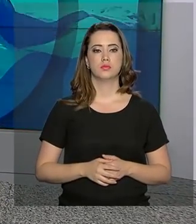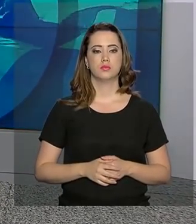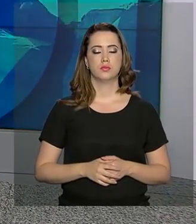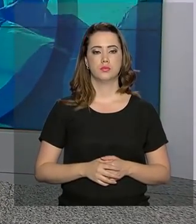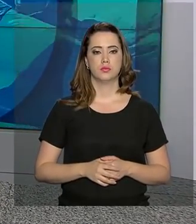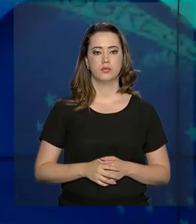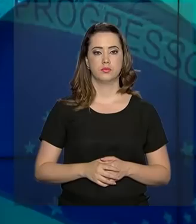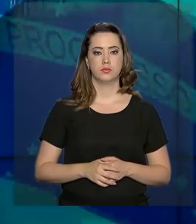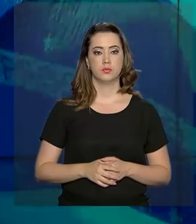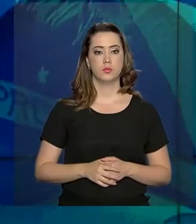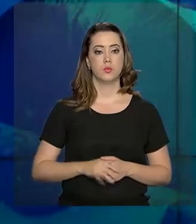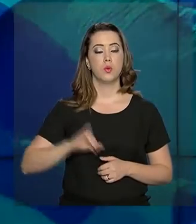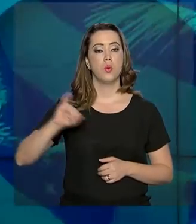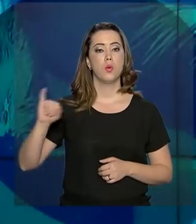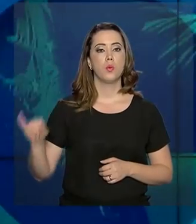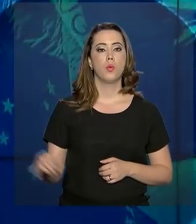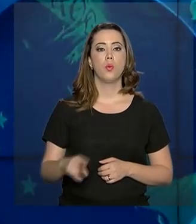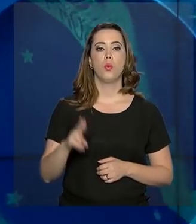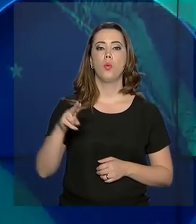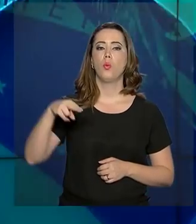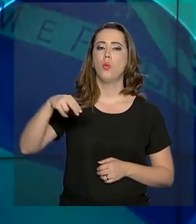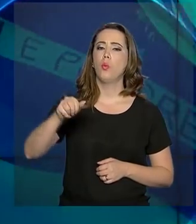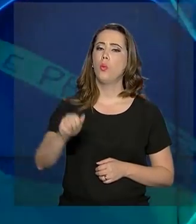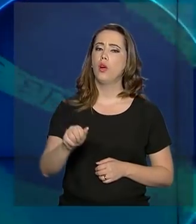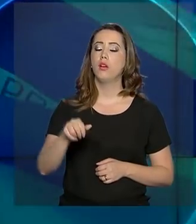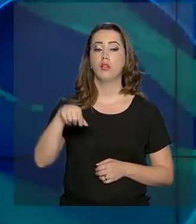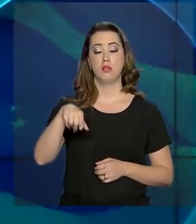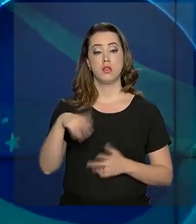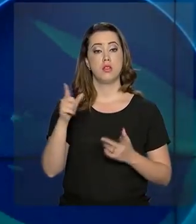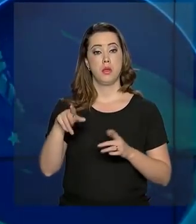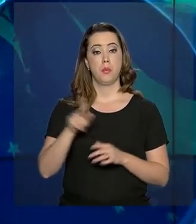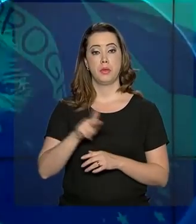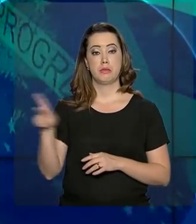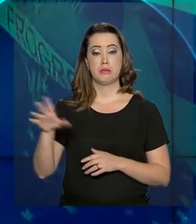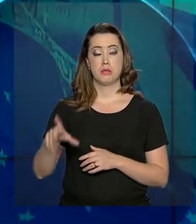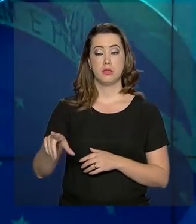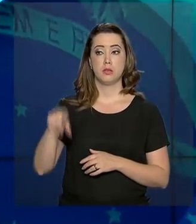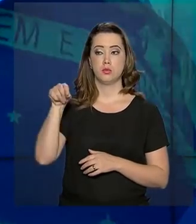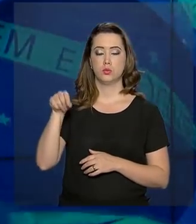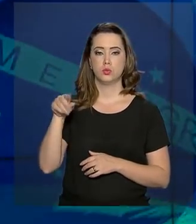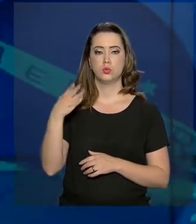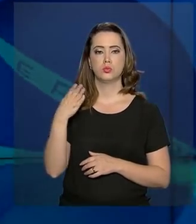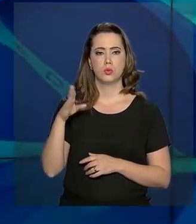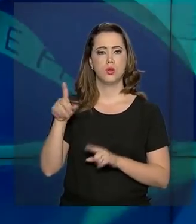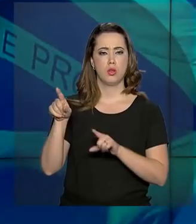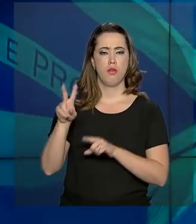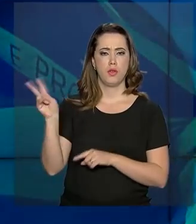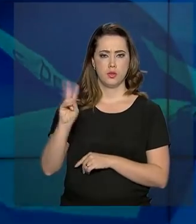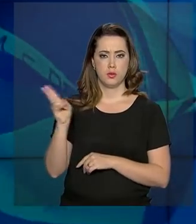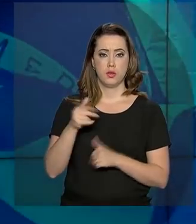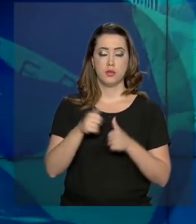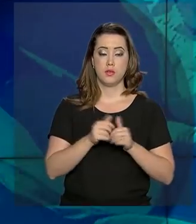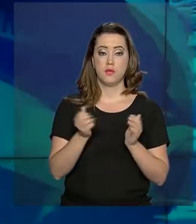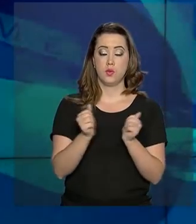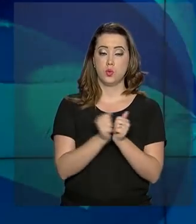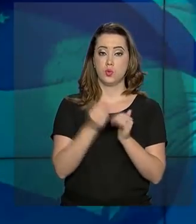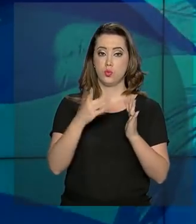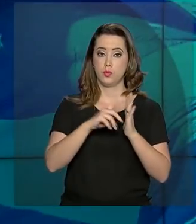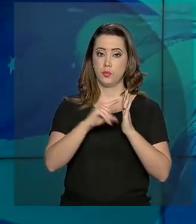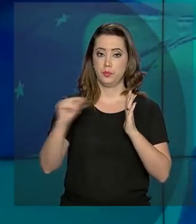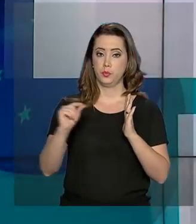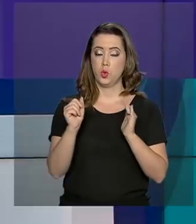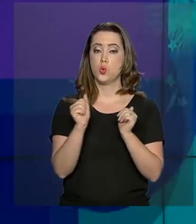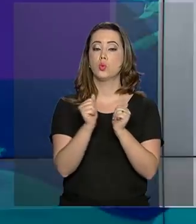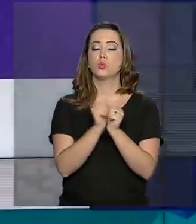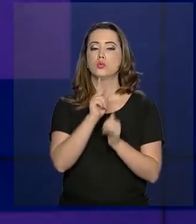fevereiro. Juan Guaidó, presidente encarregado da Venezuela, esteve hoje no Palácio do Planalto com o presidente